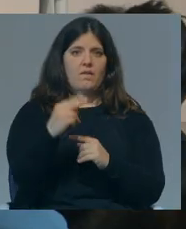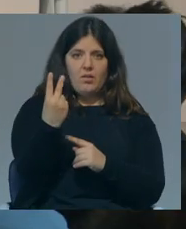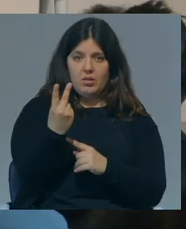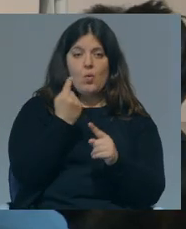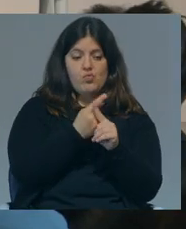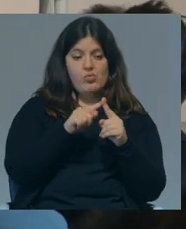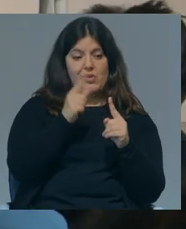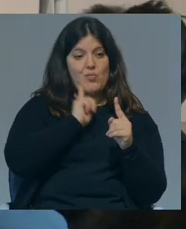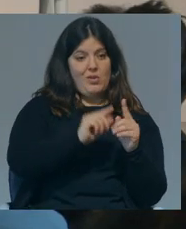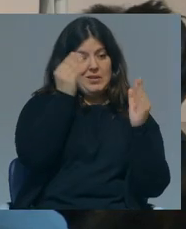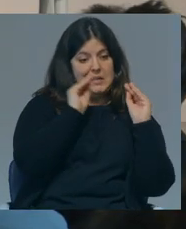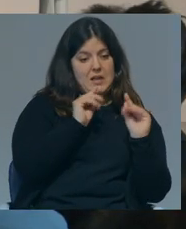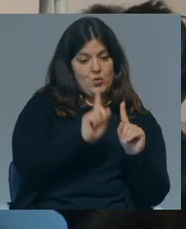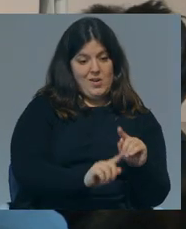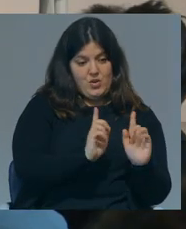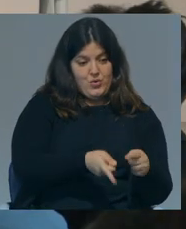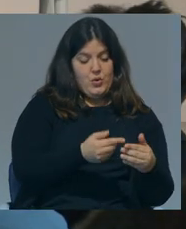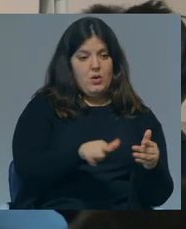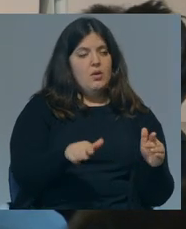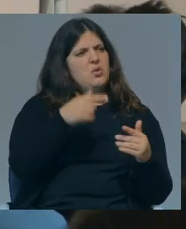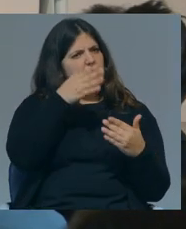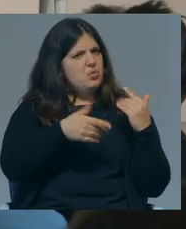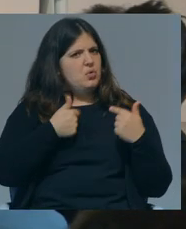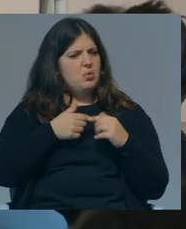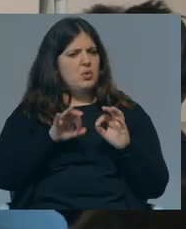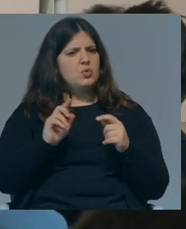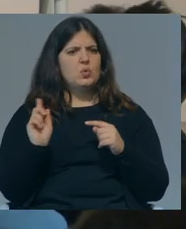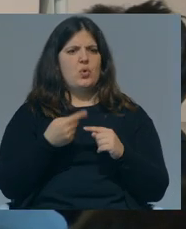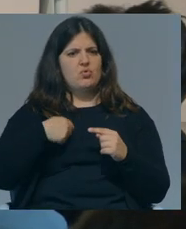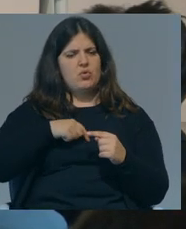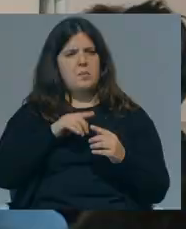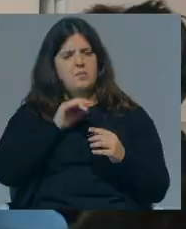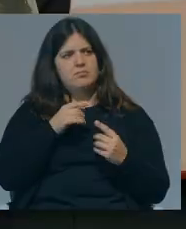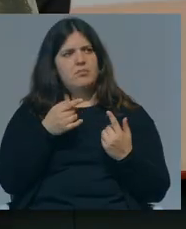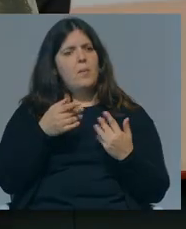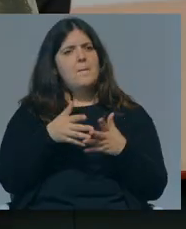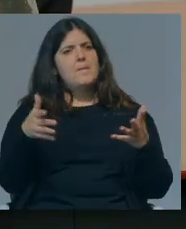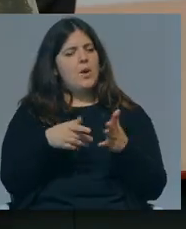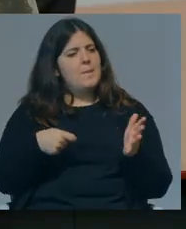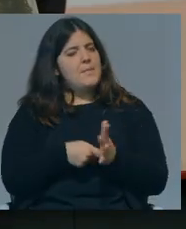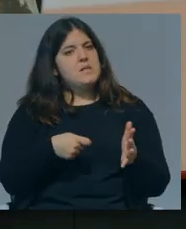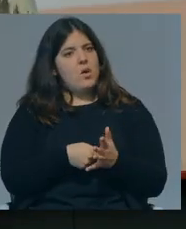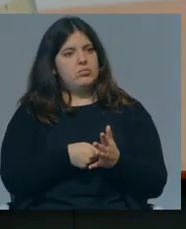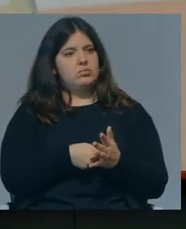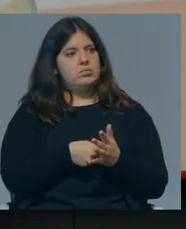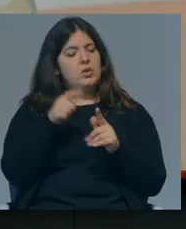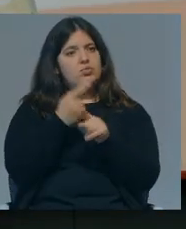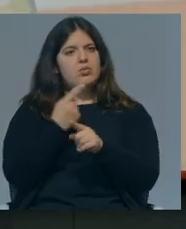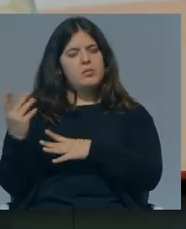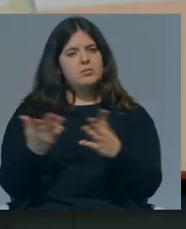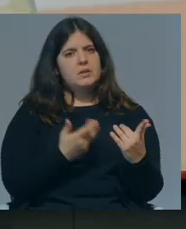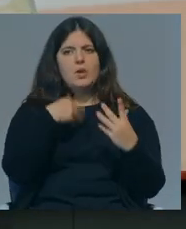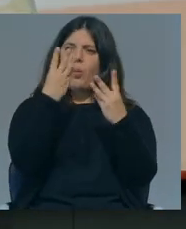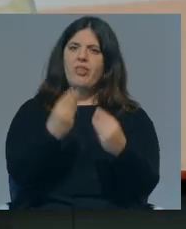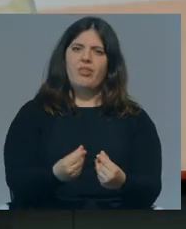Um, porque são ensinadas desde o início, e eu passei por isso, como acho que todos nós e todas nós passámos, por uma muito maior pressão daquilo que apresentam ter